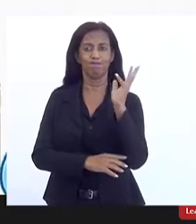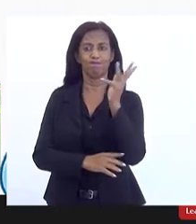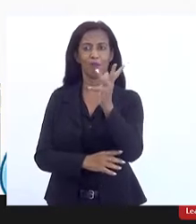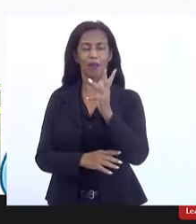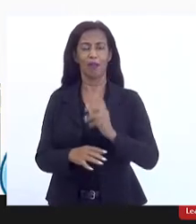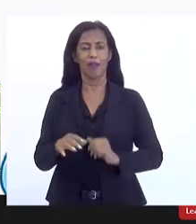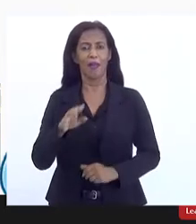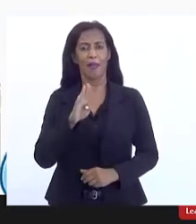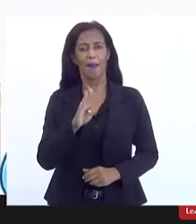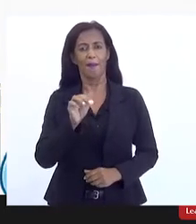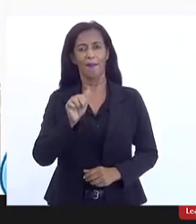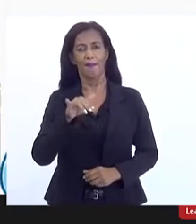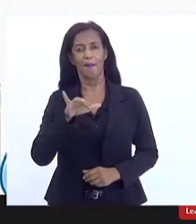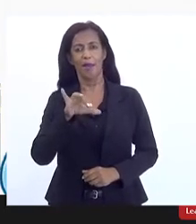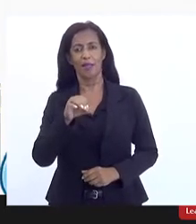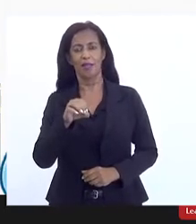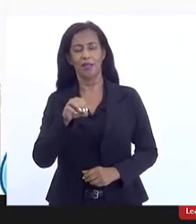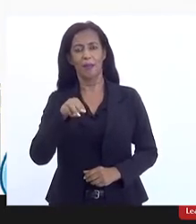Paraíba